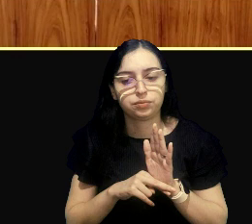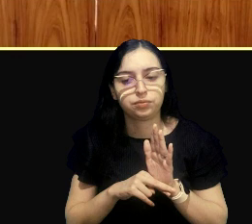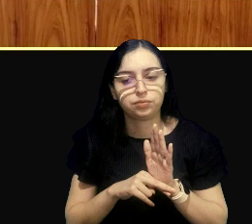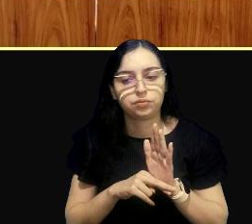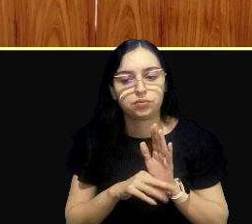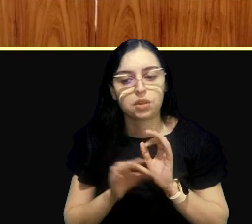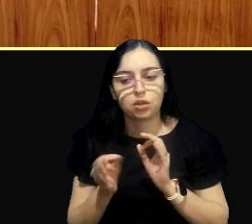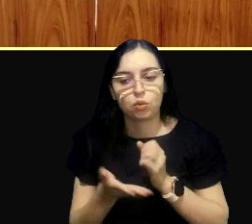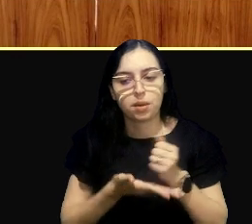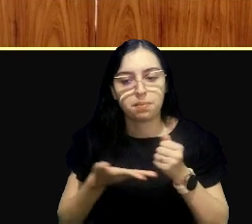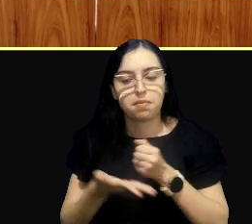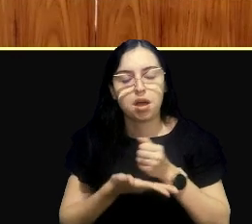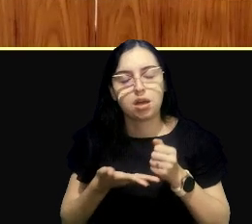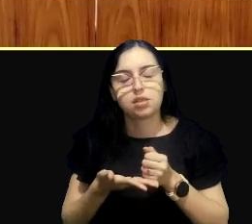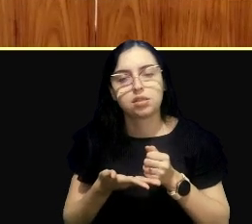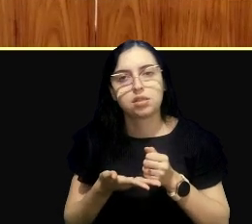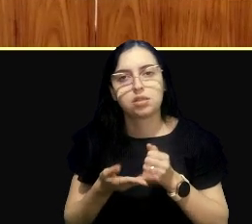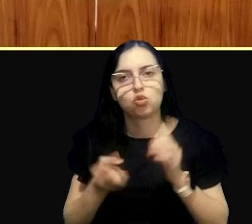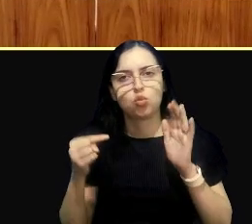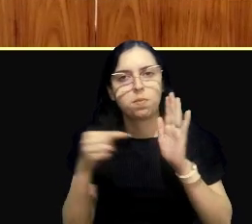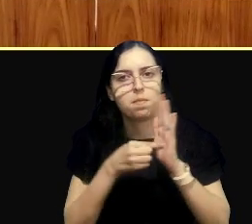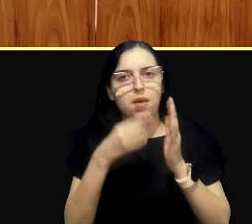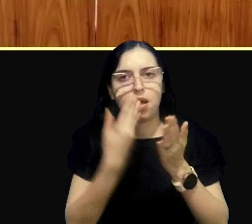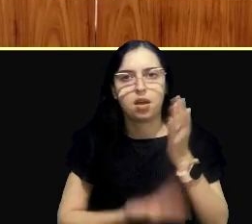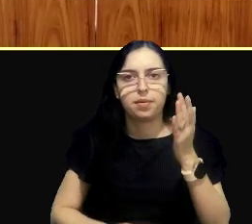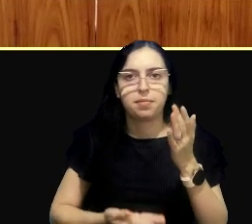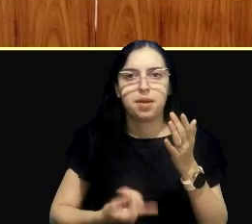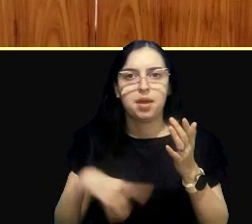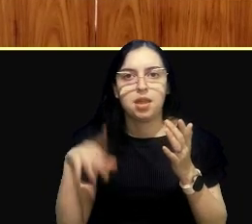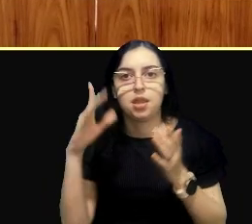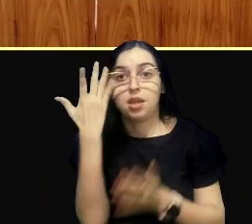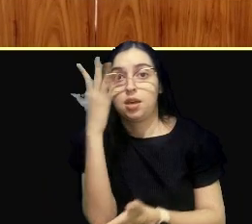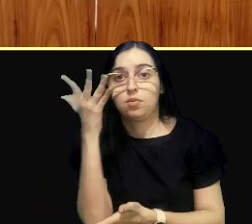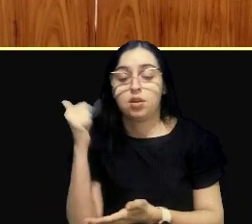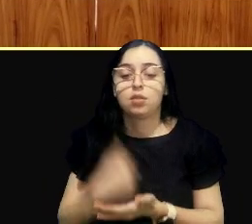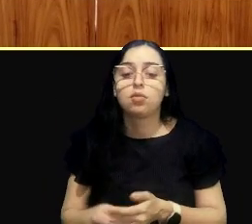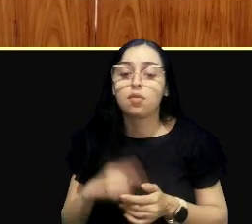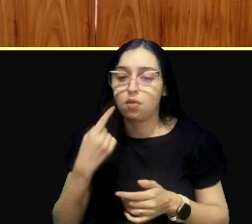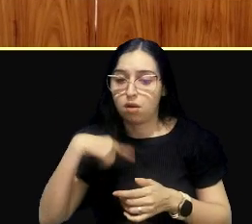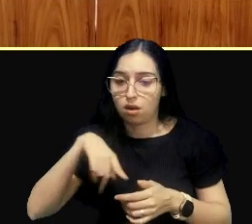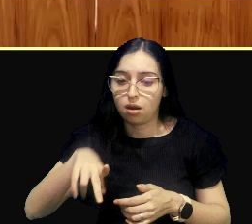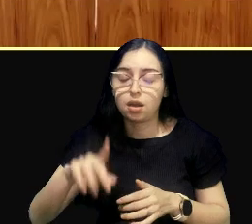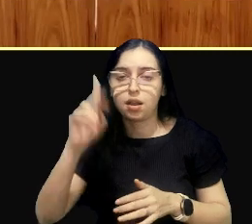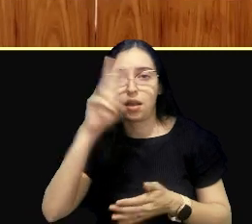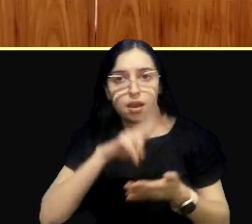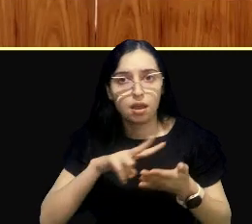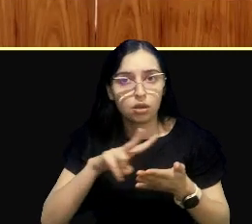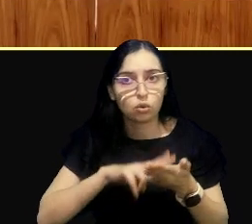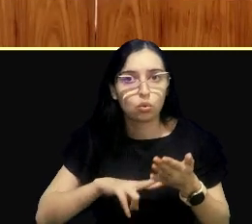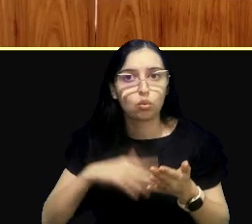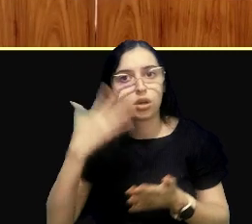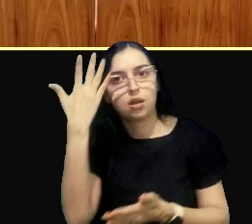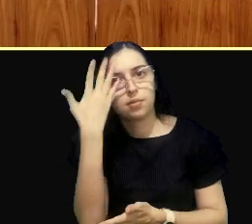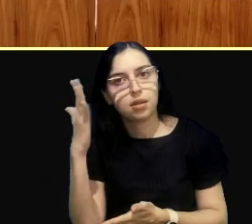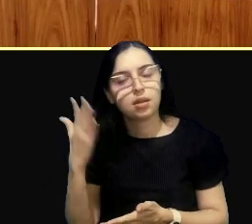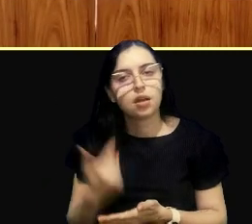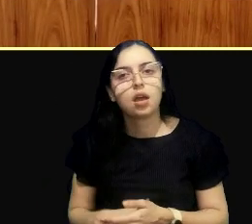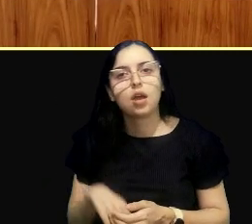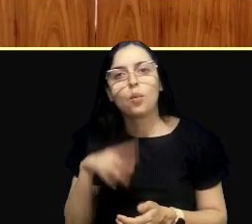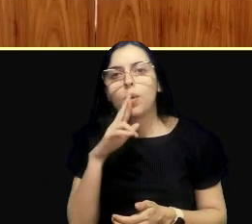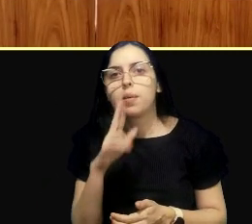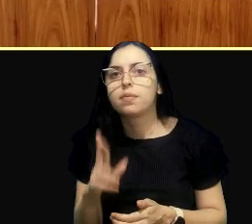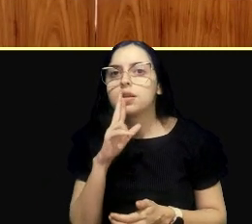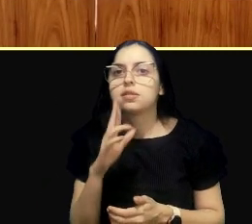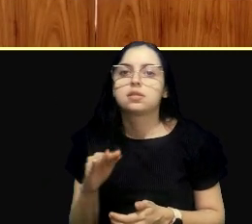base, o diagnóstico de impacto, o qual me levou ali naquela leitura, ambiental, eu demonstro para o